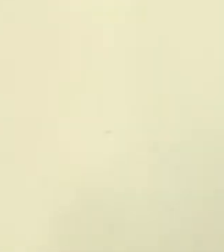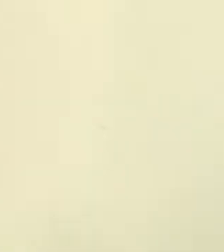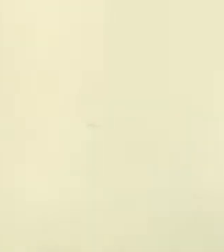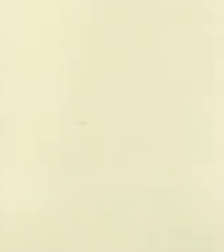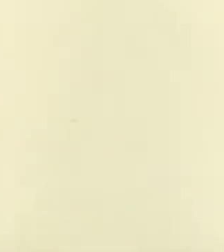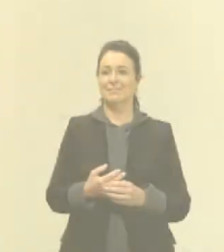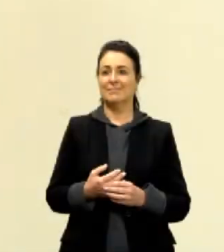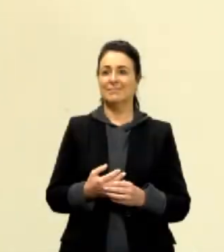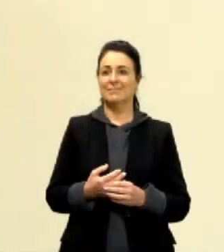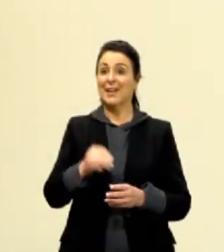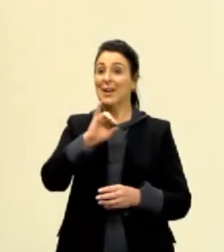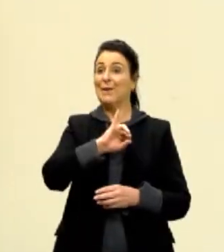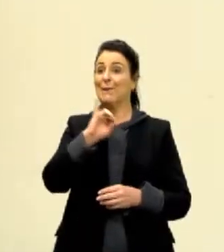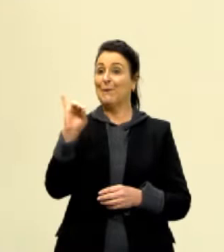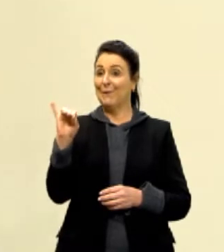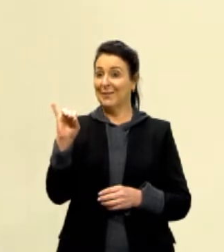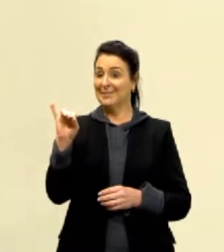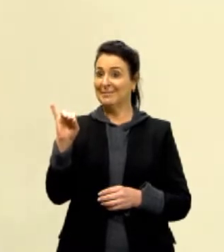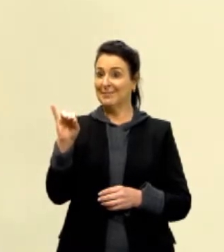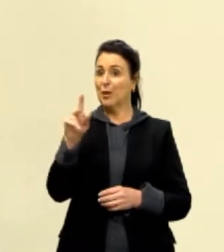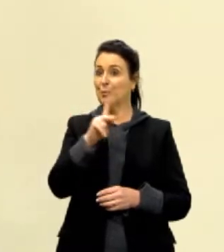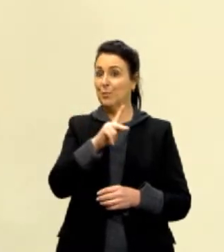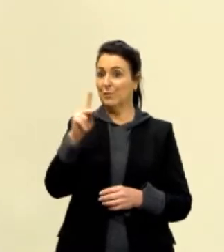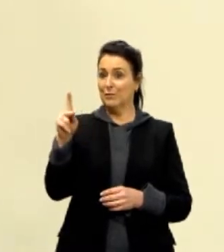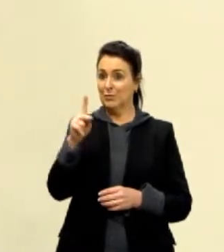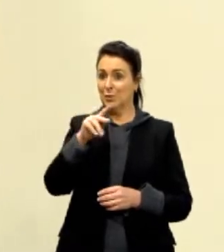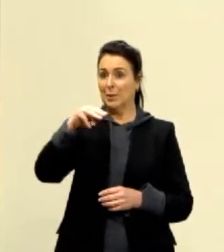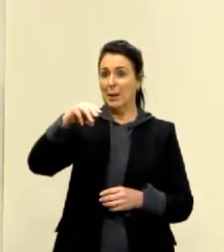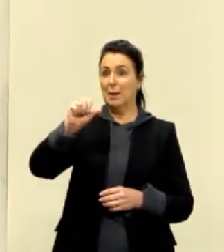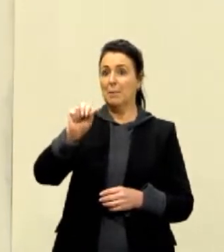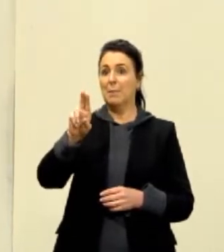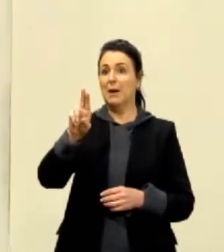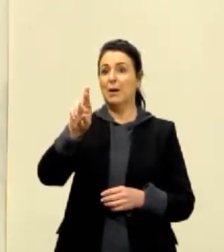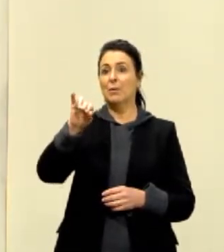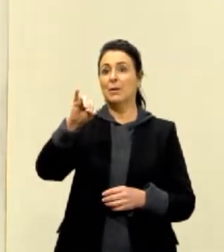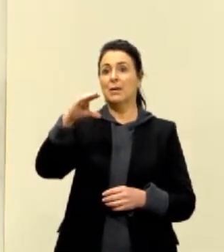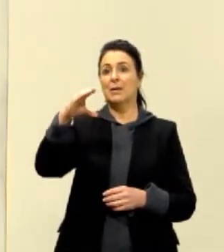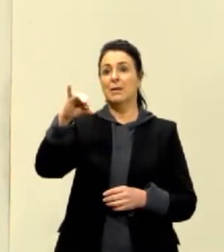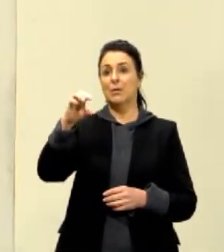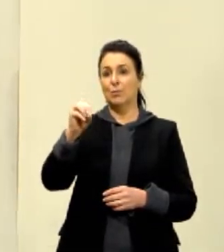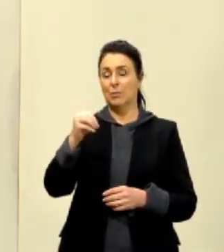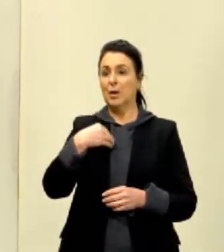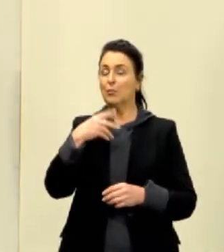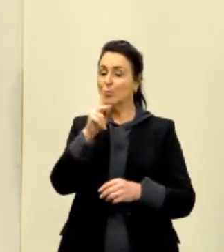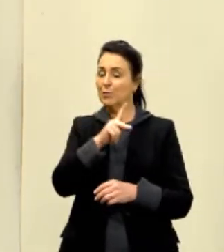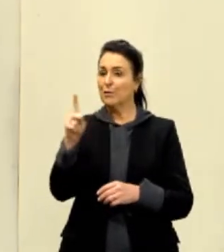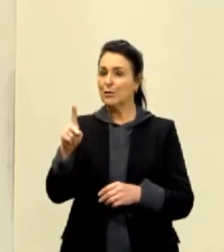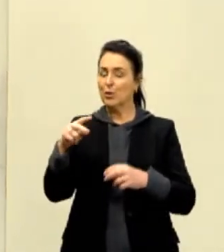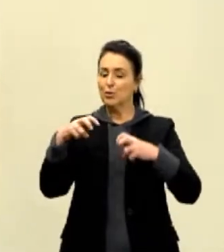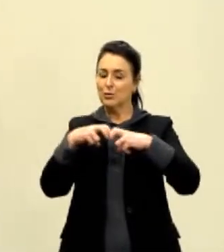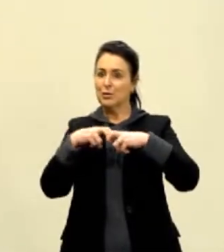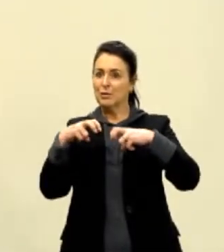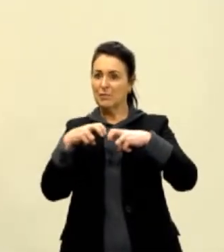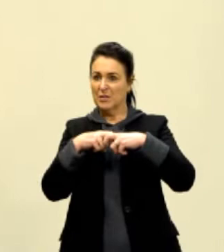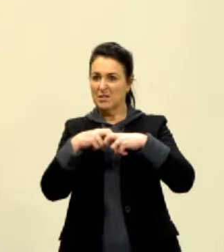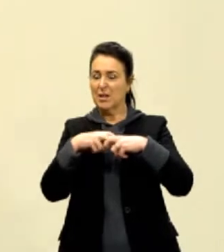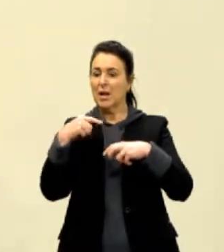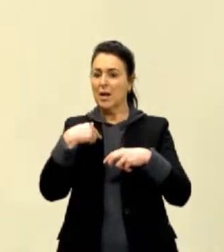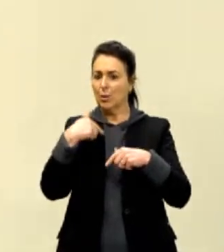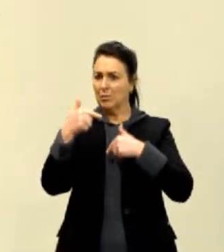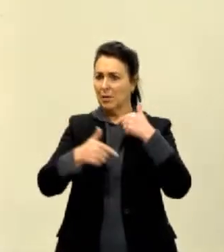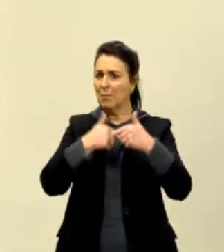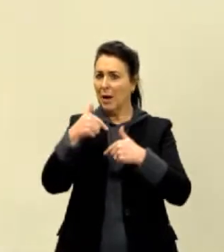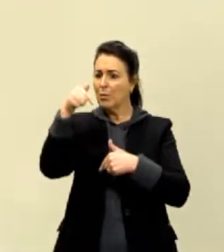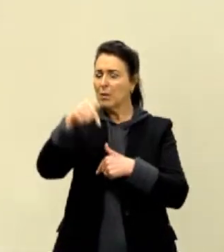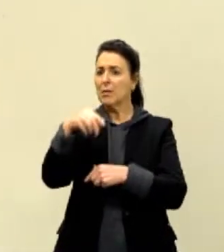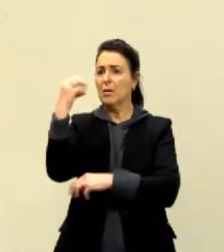Oi pessoal, eu sou o Maurício e a gente vai trabalhar o conteúdo de física. Eu sou professor da Escola Padre Reus aqui na Zona Sul